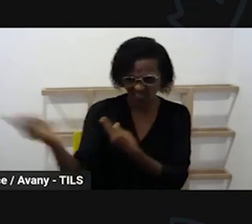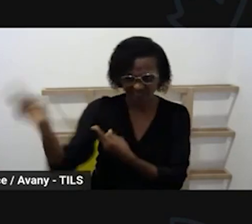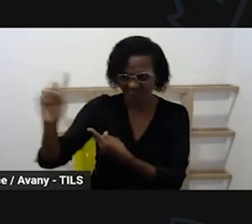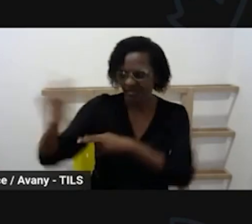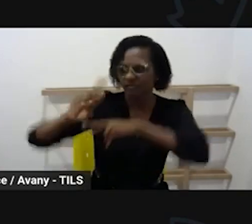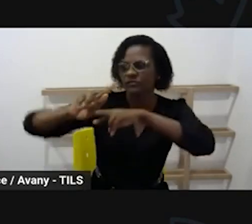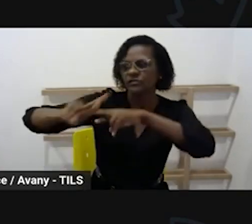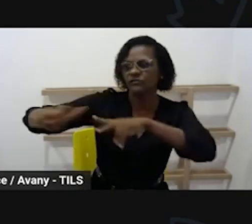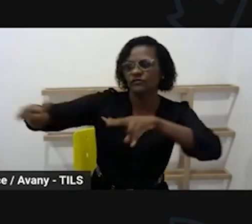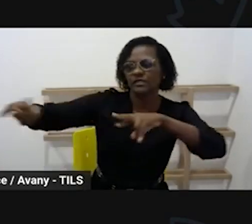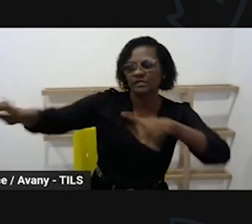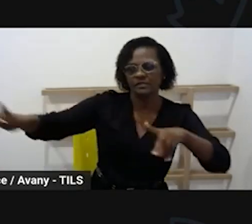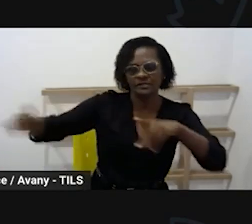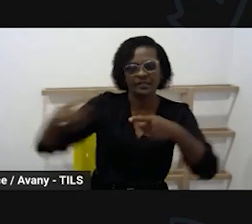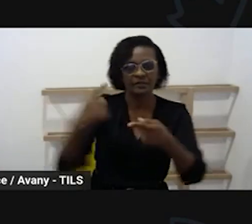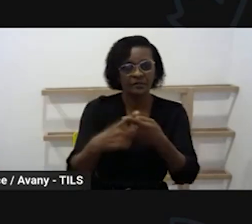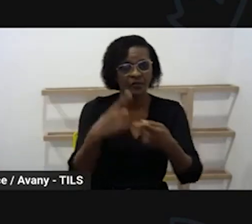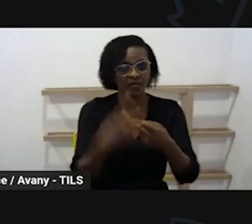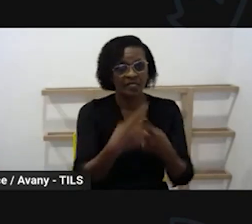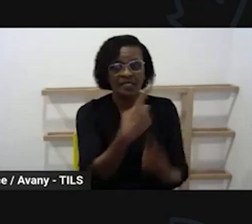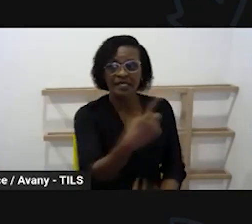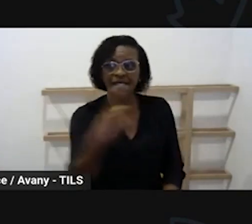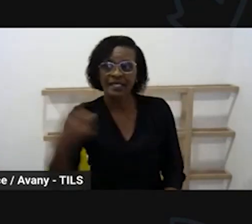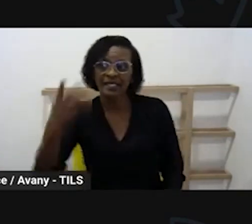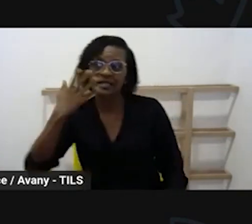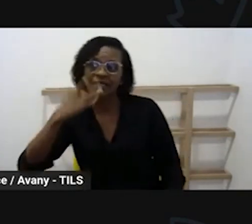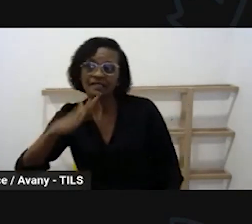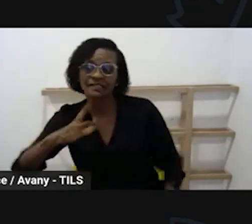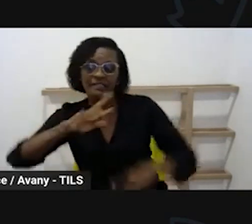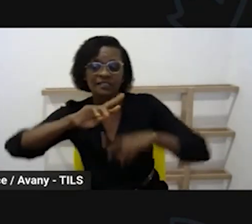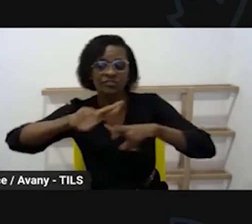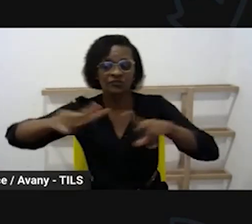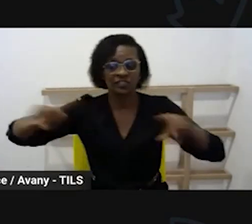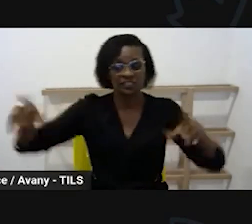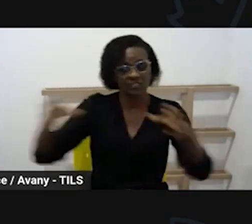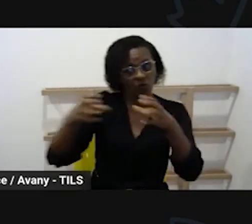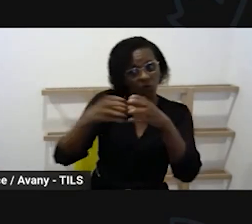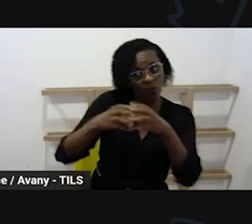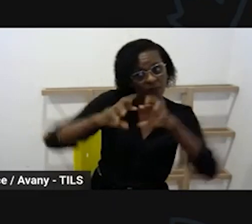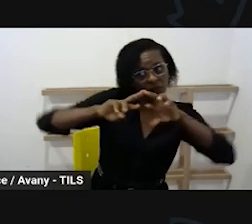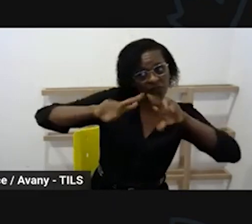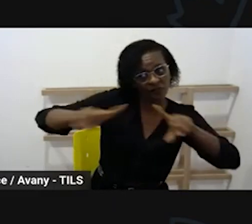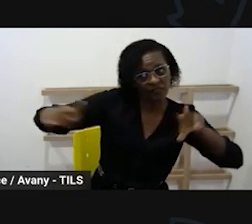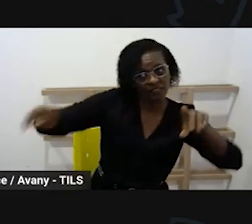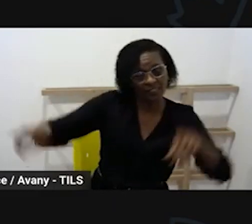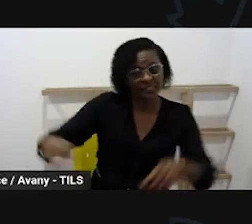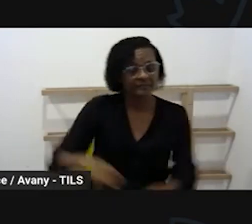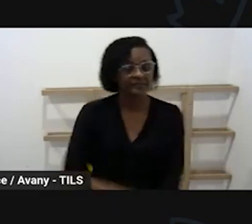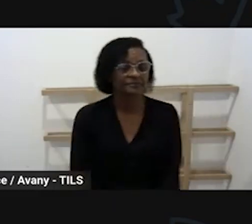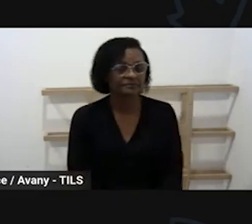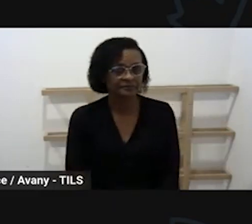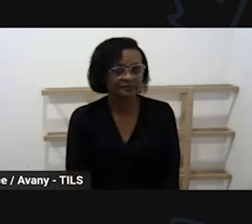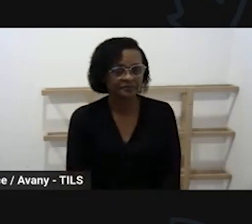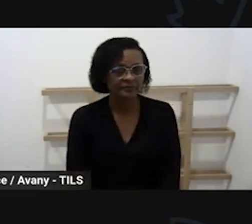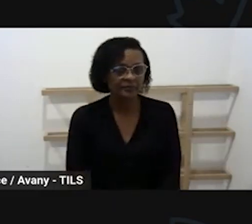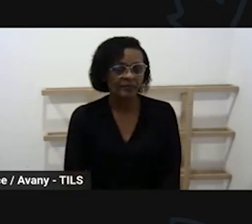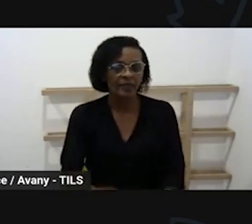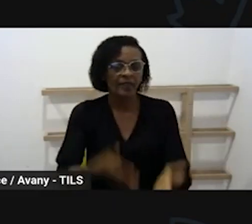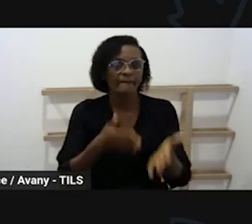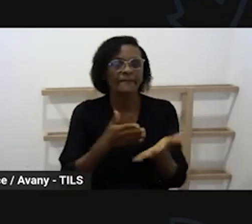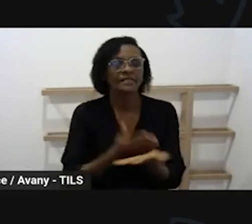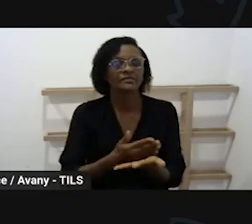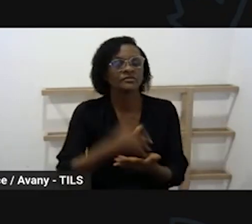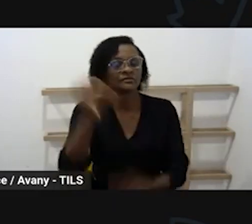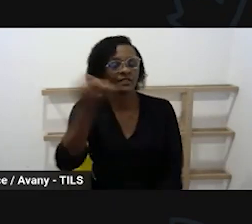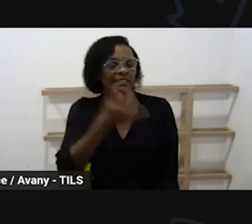agora não viu gente esses projetos eles podem surgir durante o ano a partir do momento que você observa porque o planejamento da